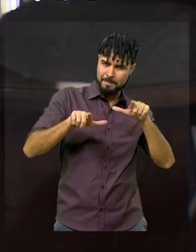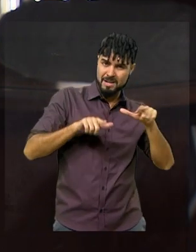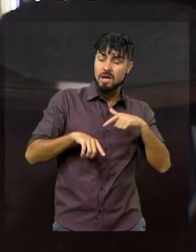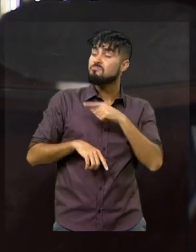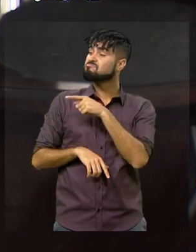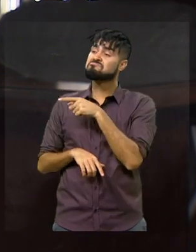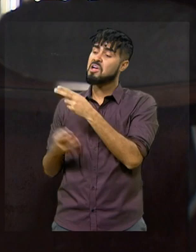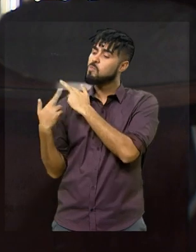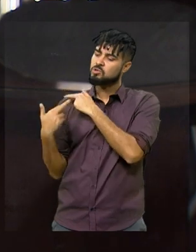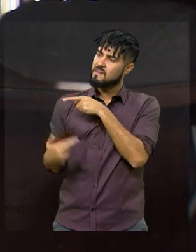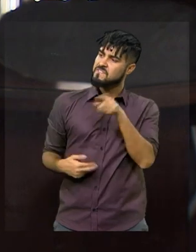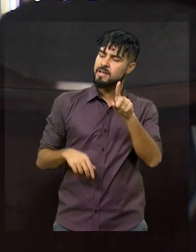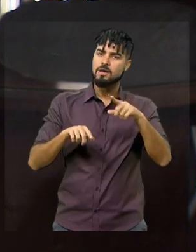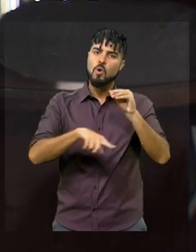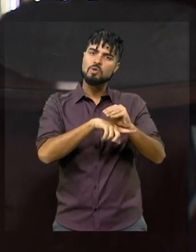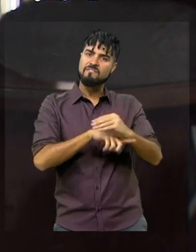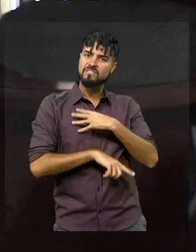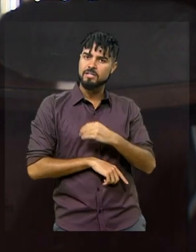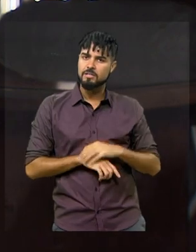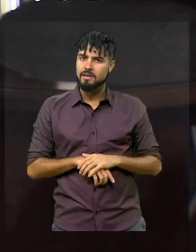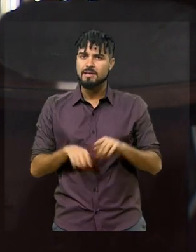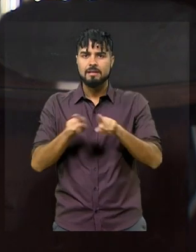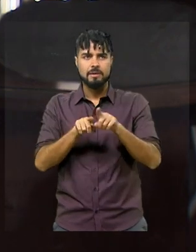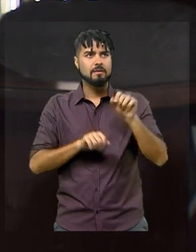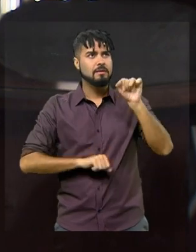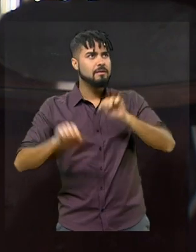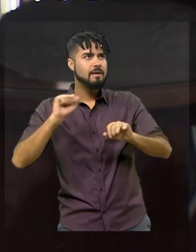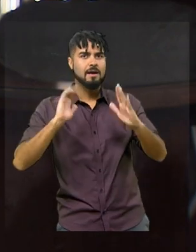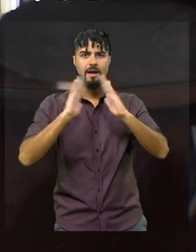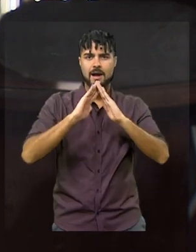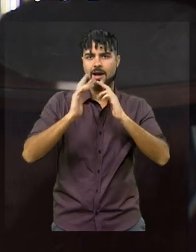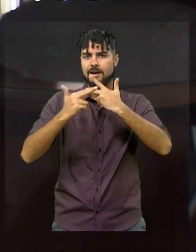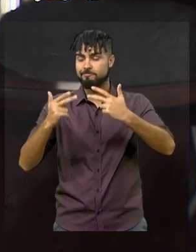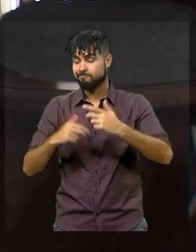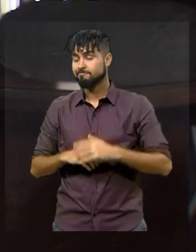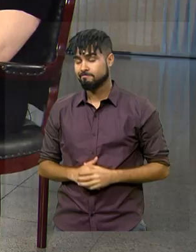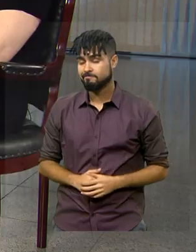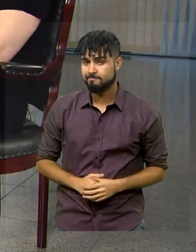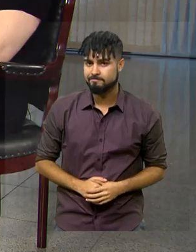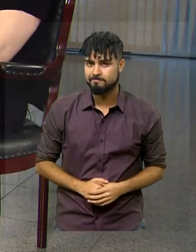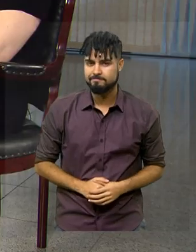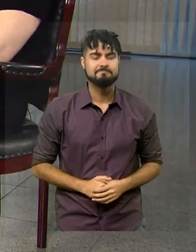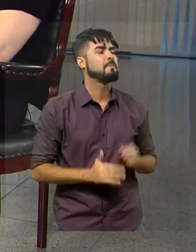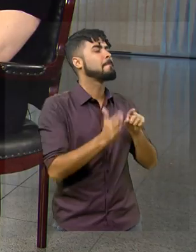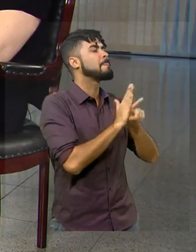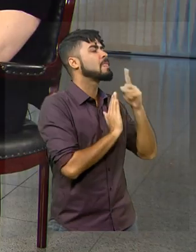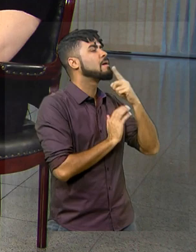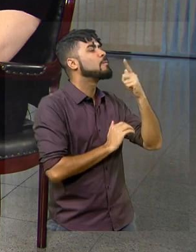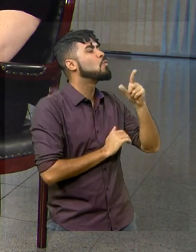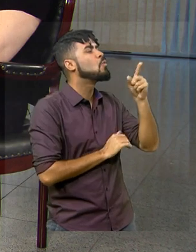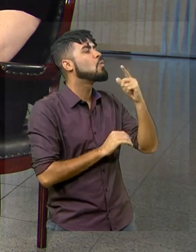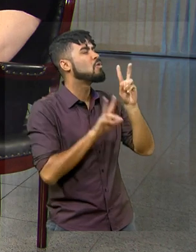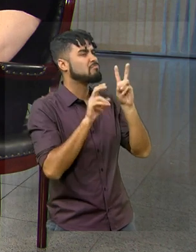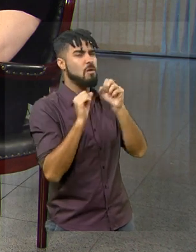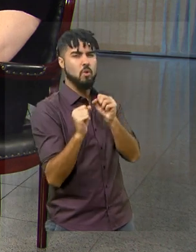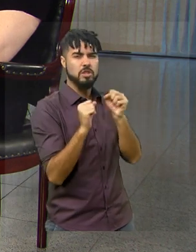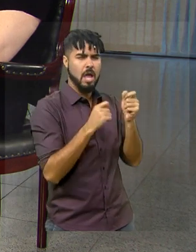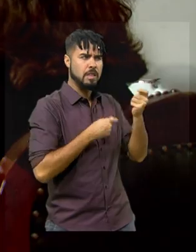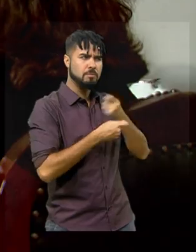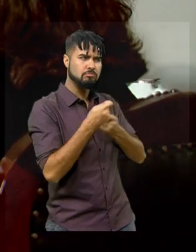nós é que somos responsáveis pela criação dos filhos e pelas atividades domésticas também. Senadora, esse seu poder